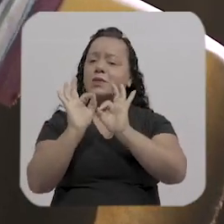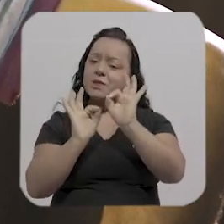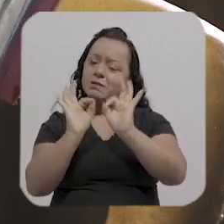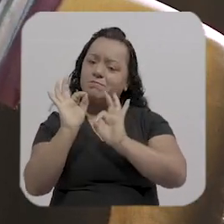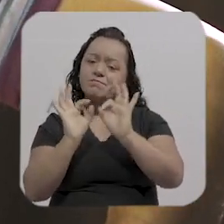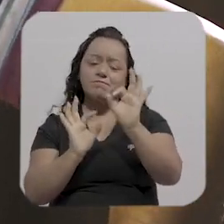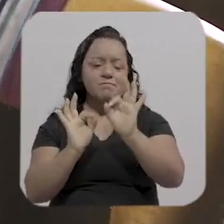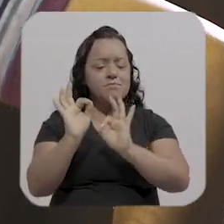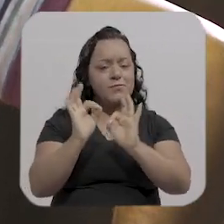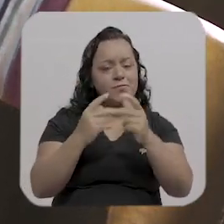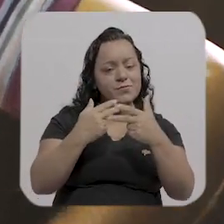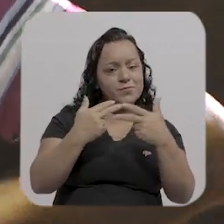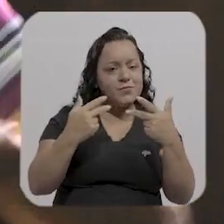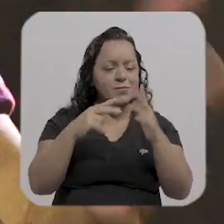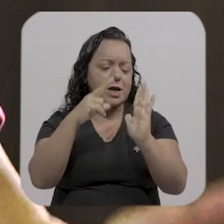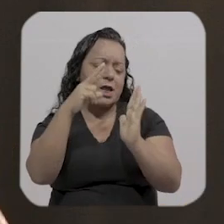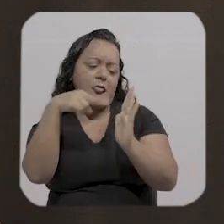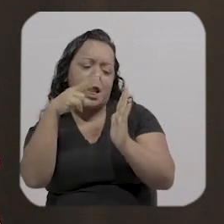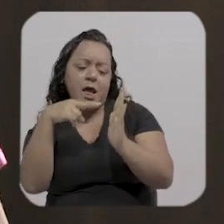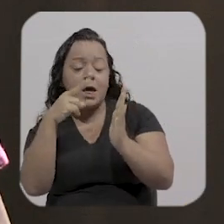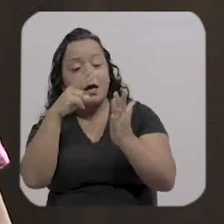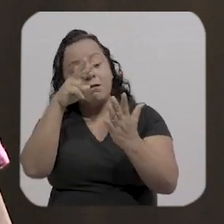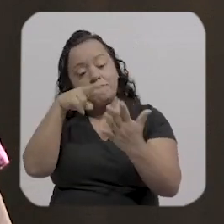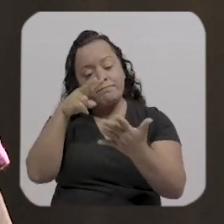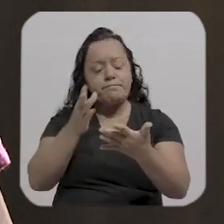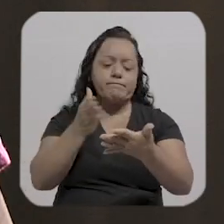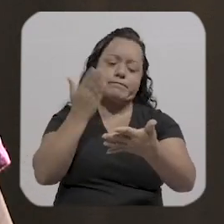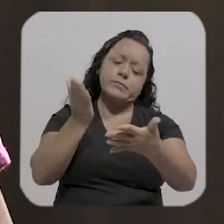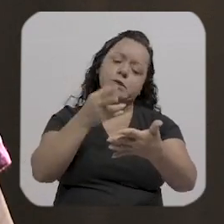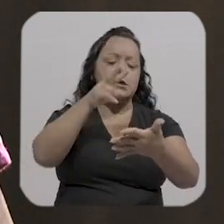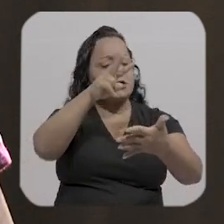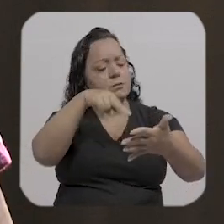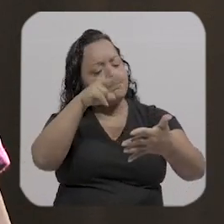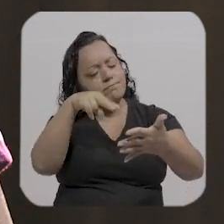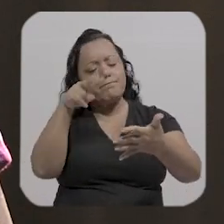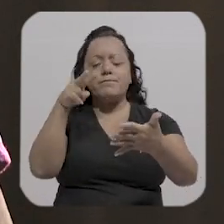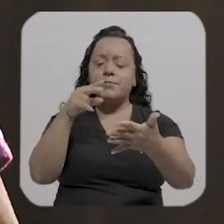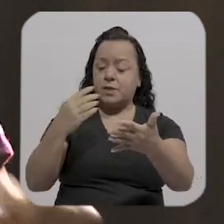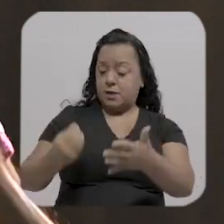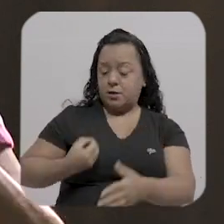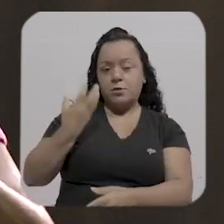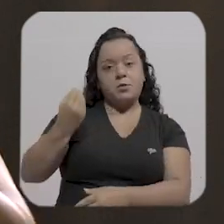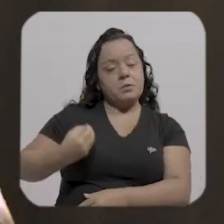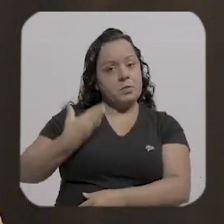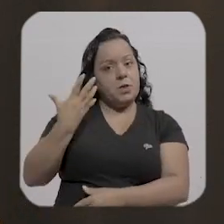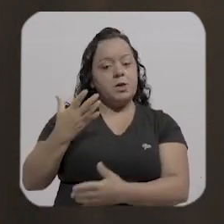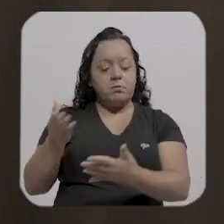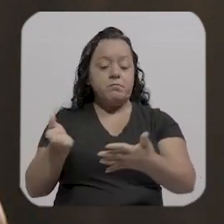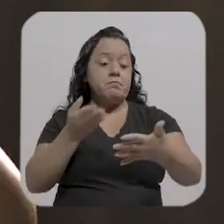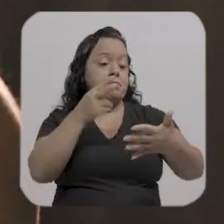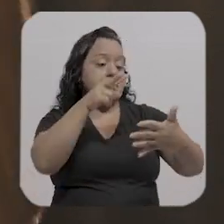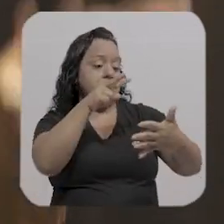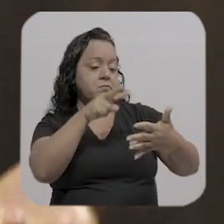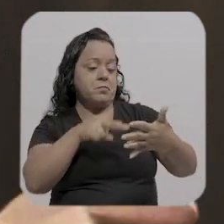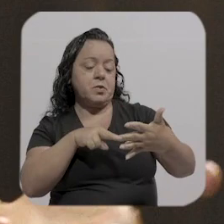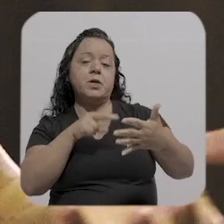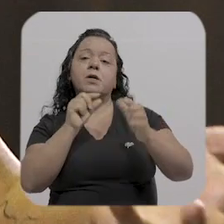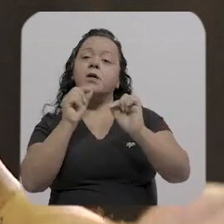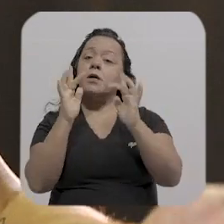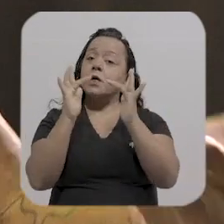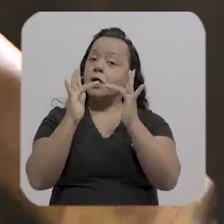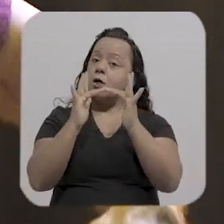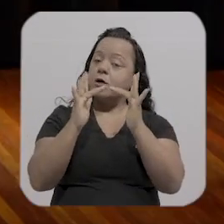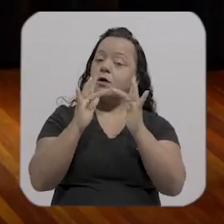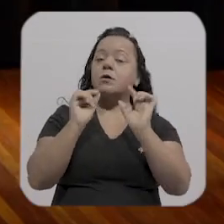começar a pegar os livros mesmo dos poetas e depois, através do